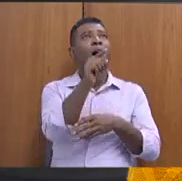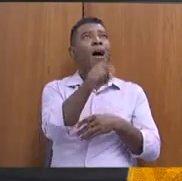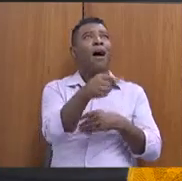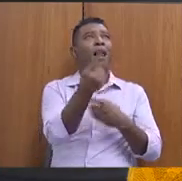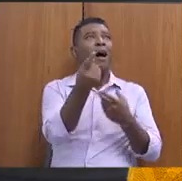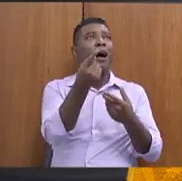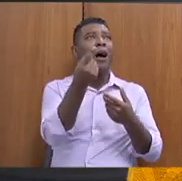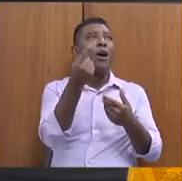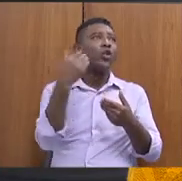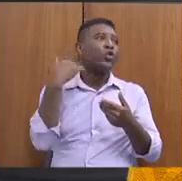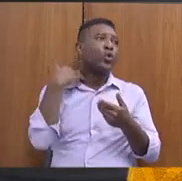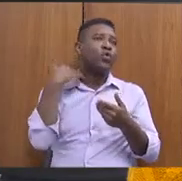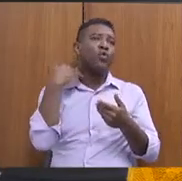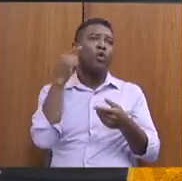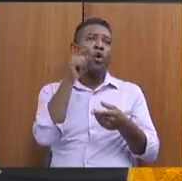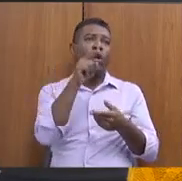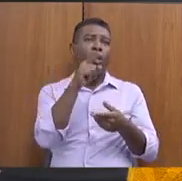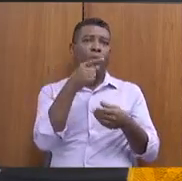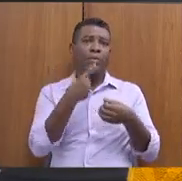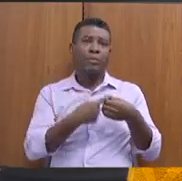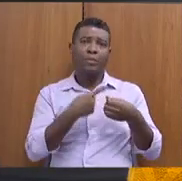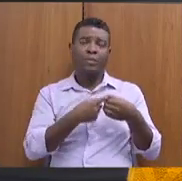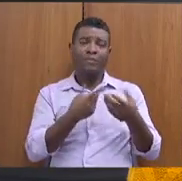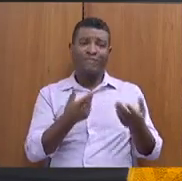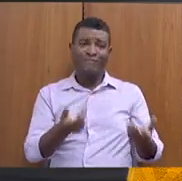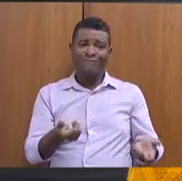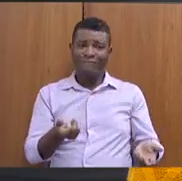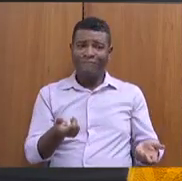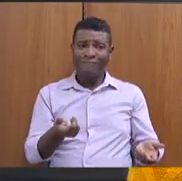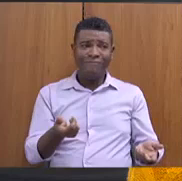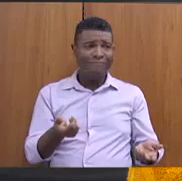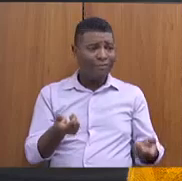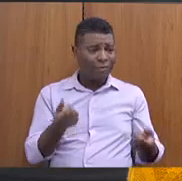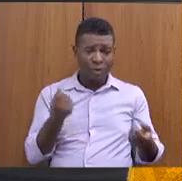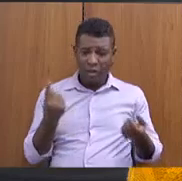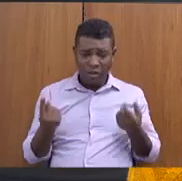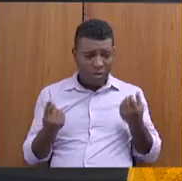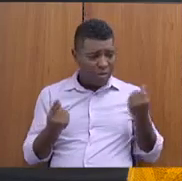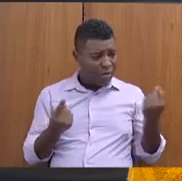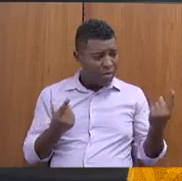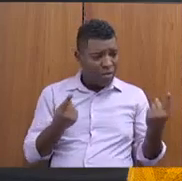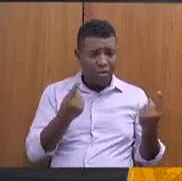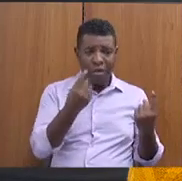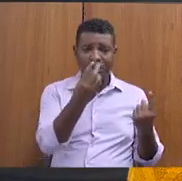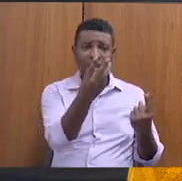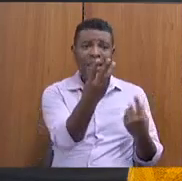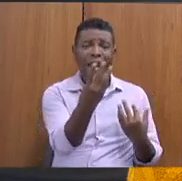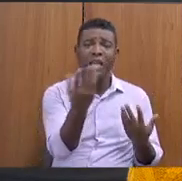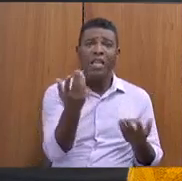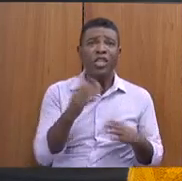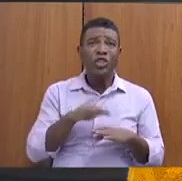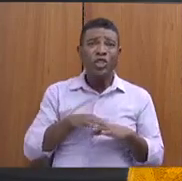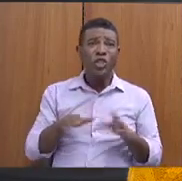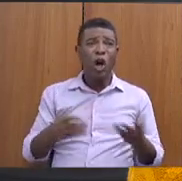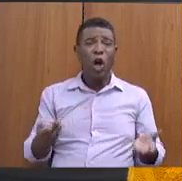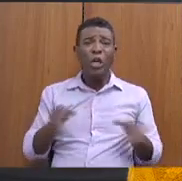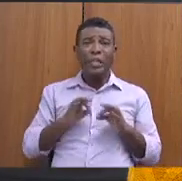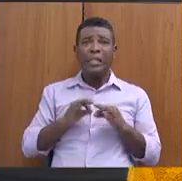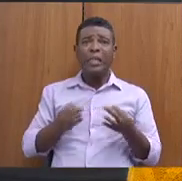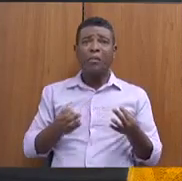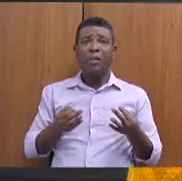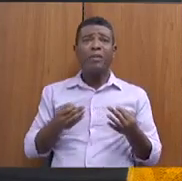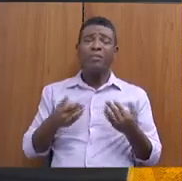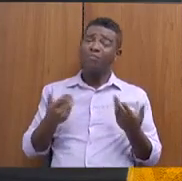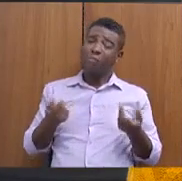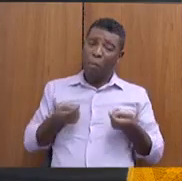pensar a saúde da população LGBT trans. E qual é a participação do governo do Estado nessa política? Então,